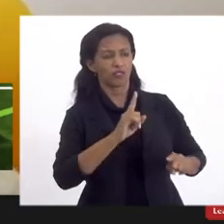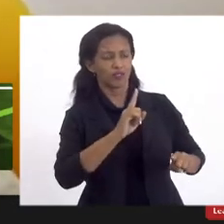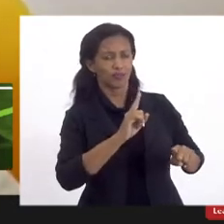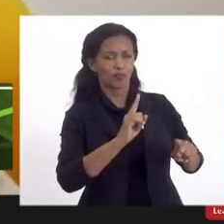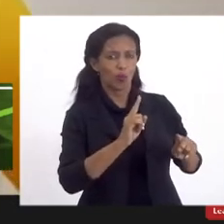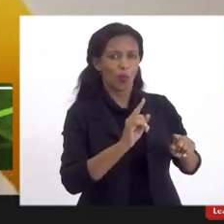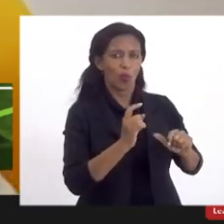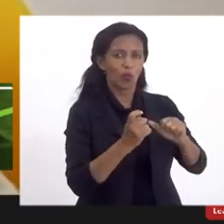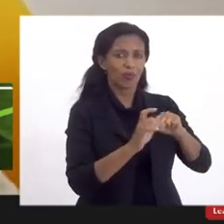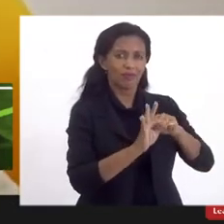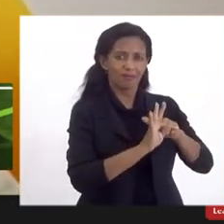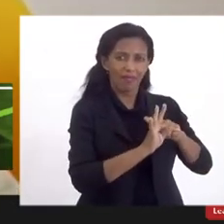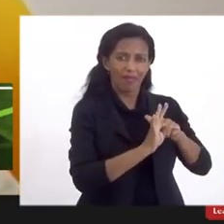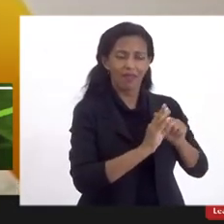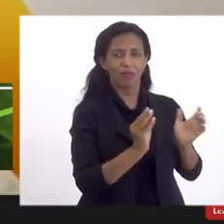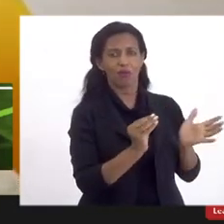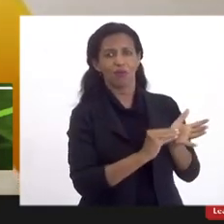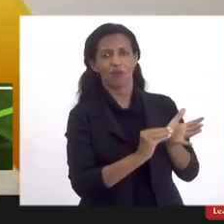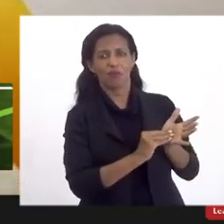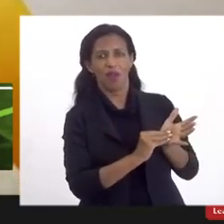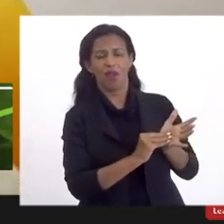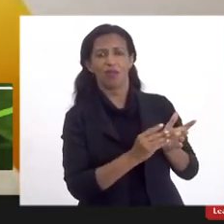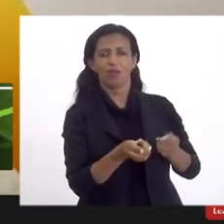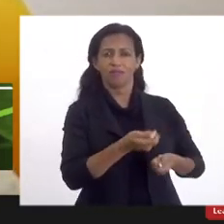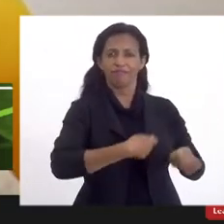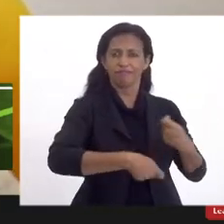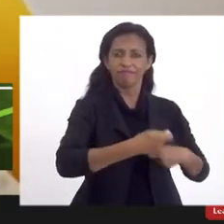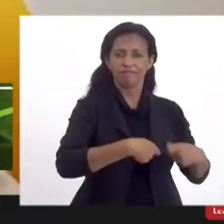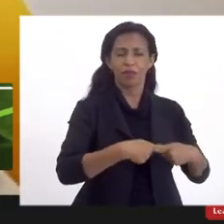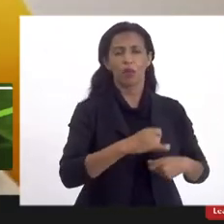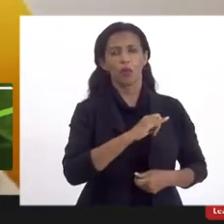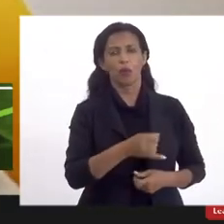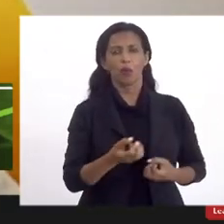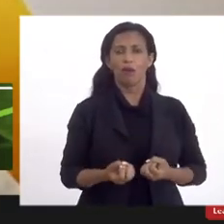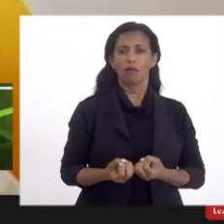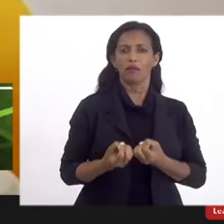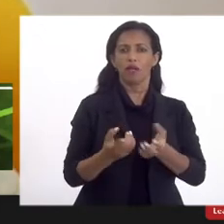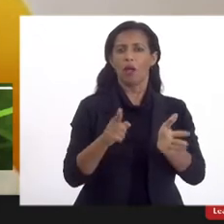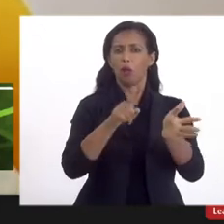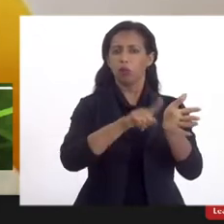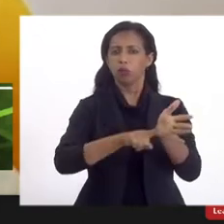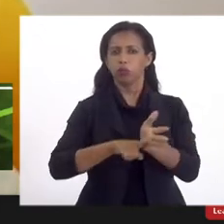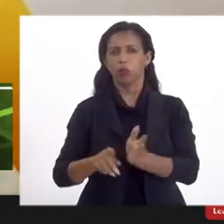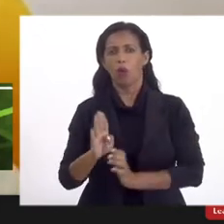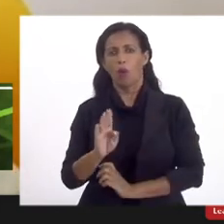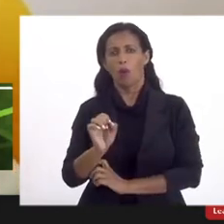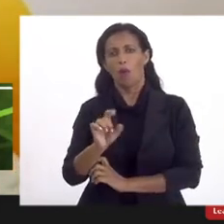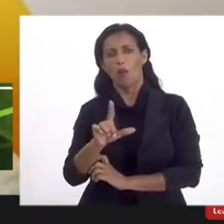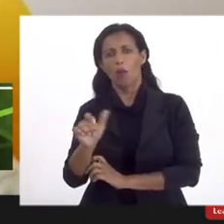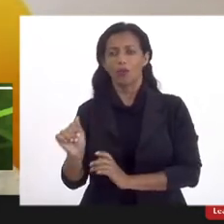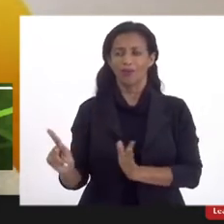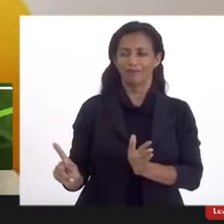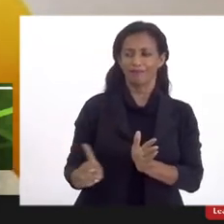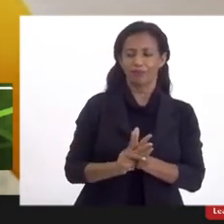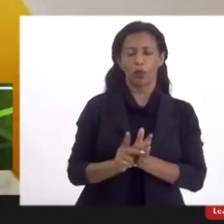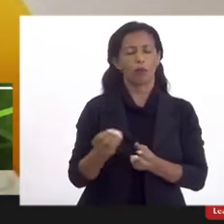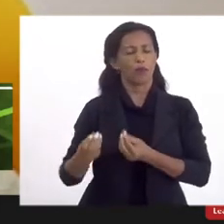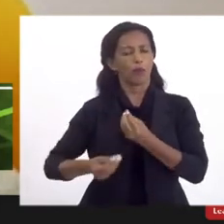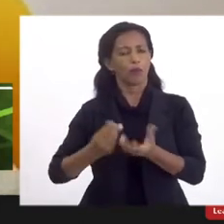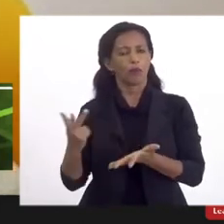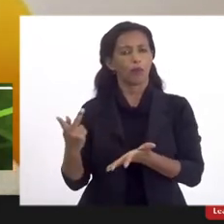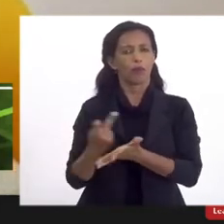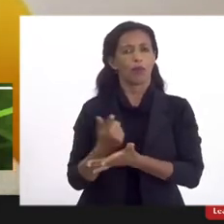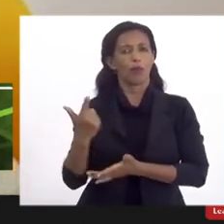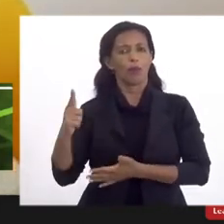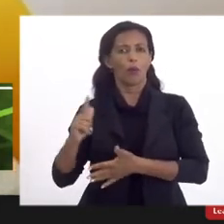-administrativo, como a impossibilidade de ofertar bolsas por conta própria, como fazem as outras